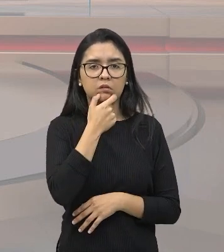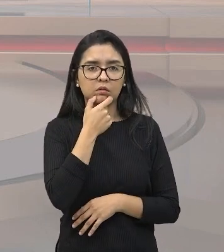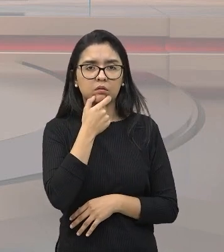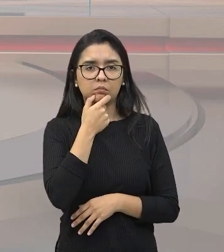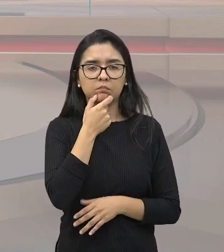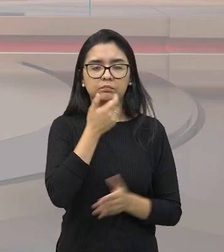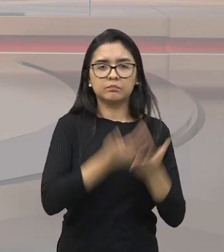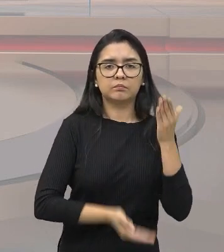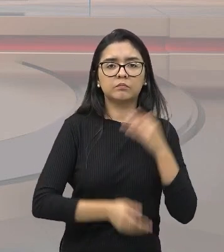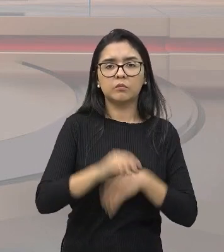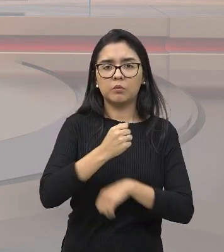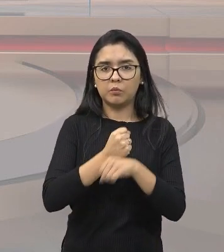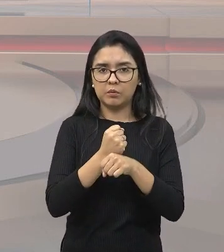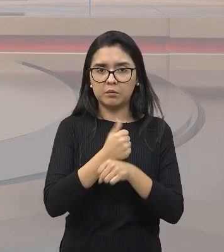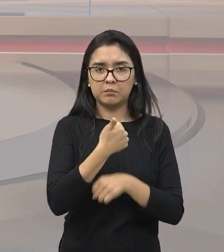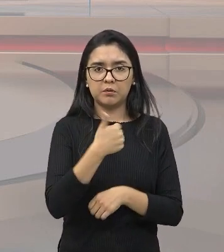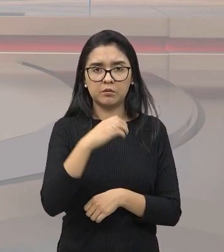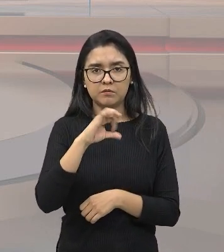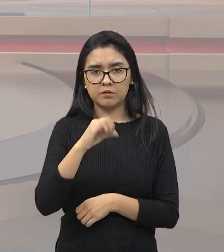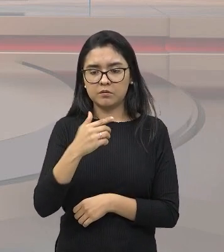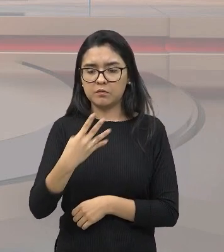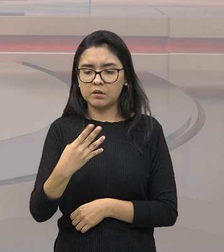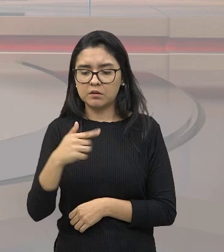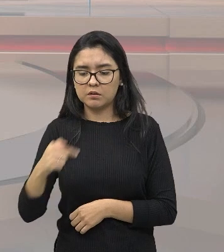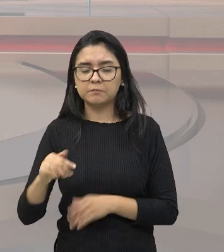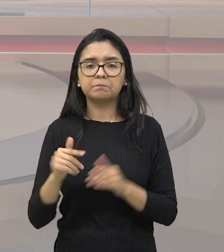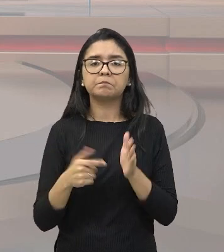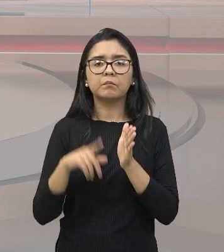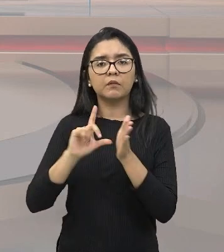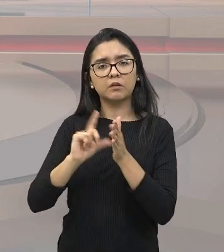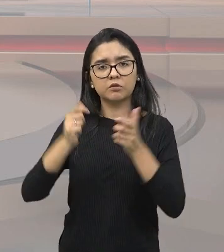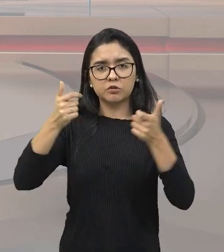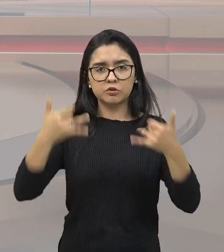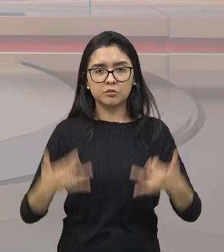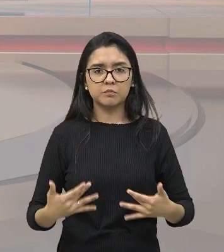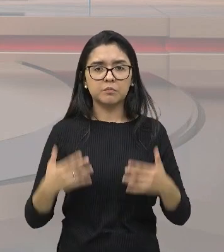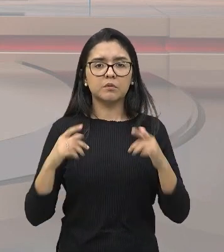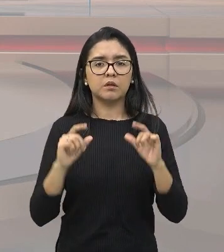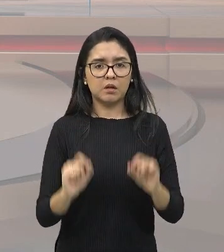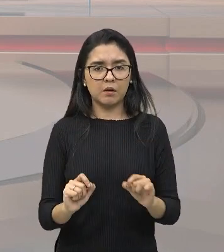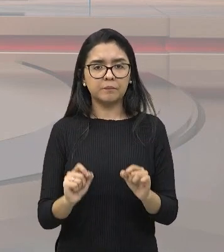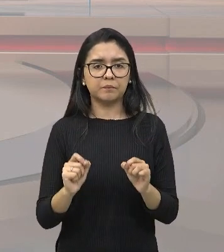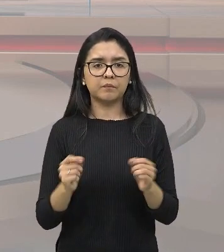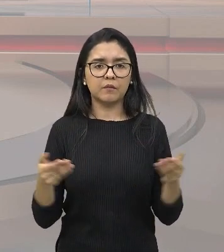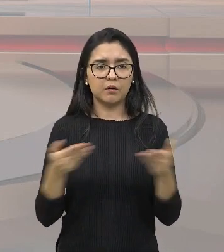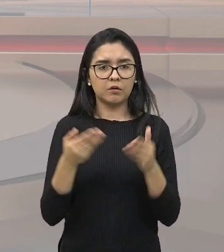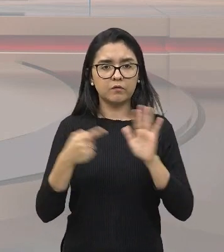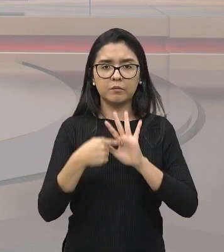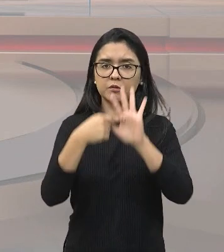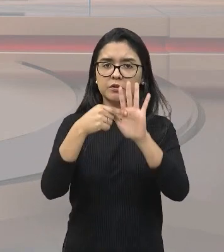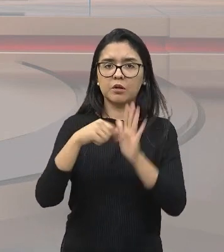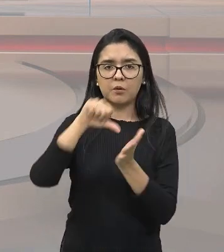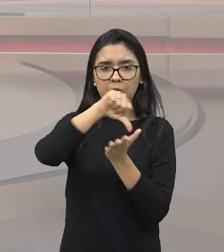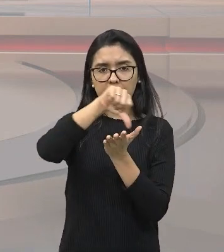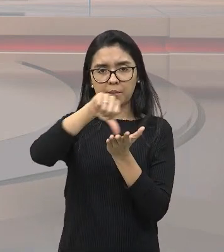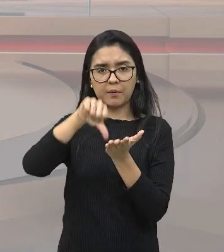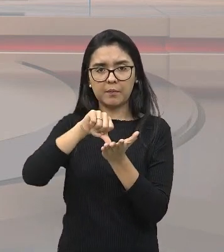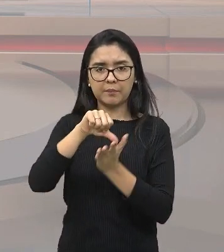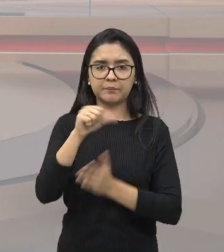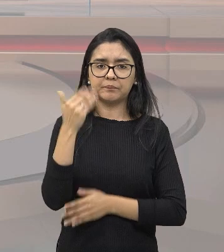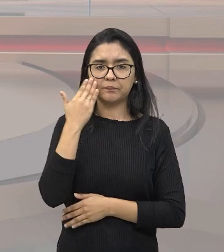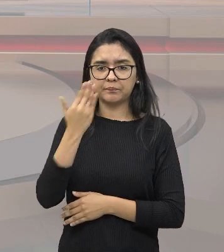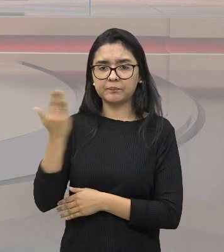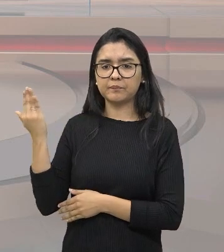1947. Antes de a gente falar um pouco mais sobre Gandhi, vamos trazer aqui o nosso mapa, vamos relembrar a